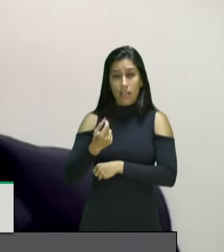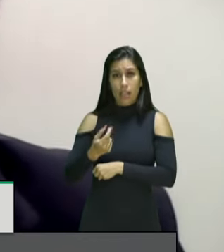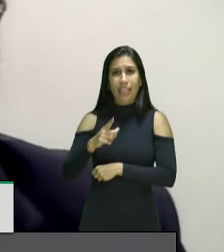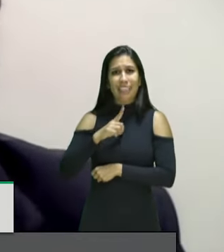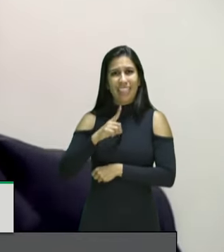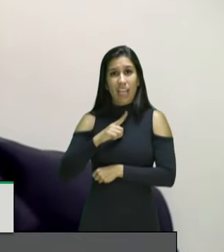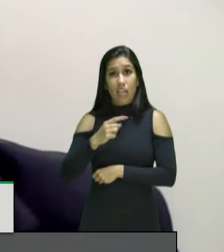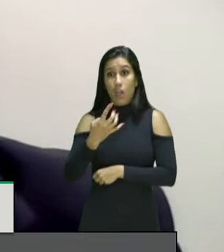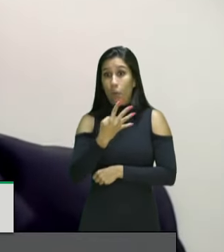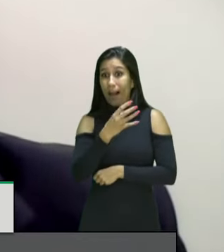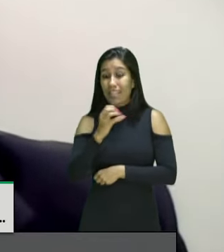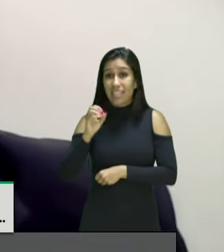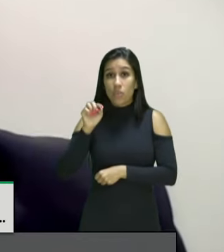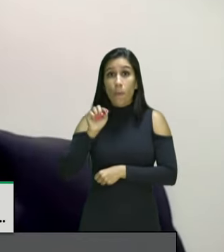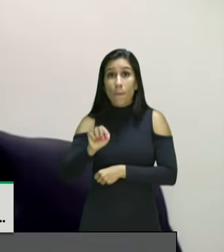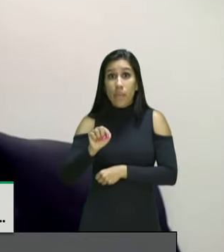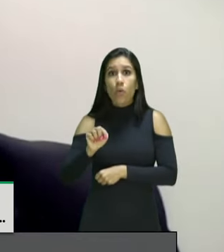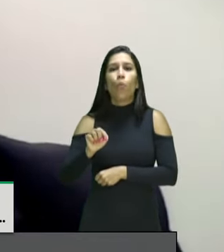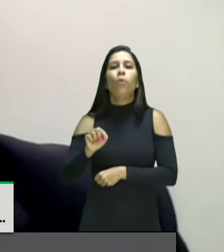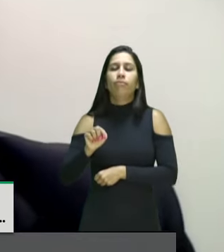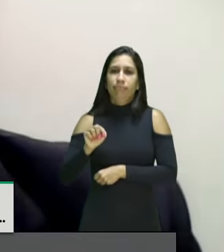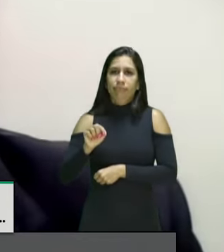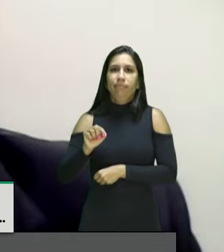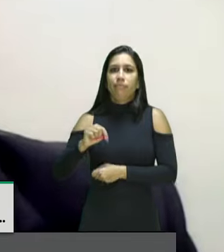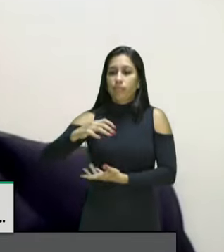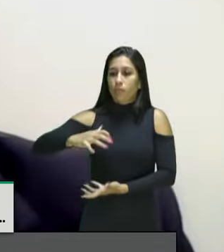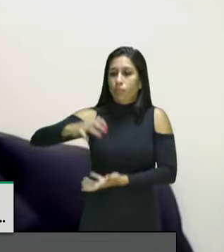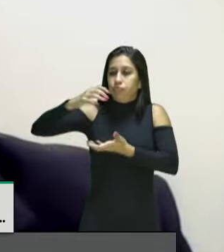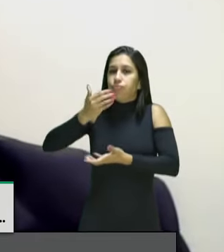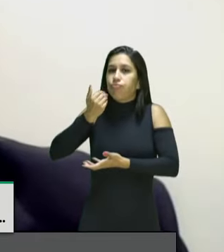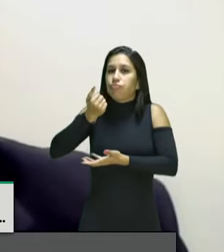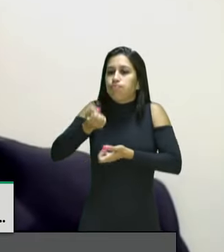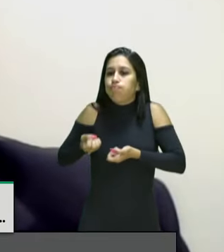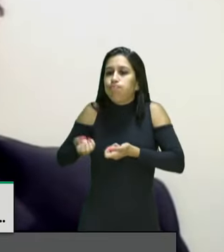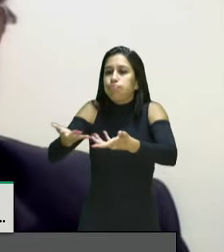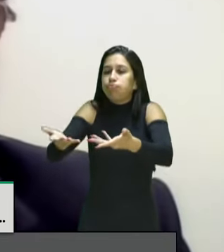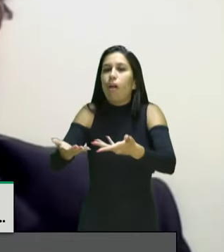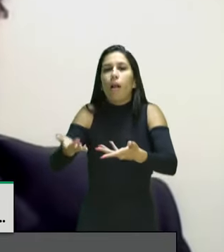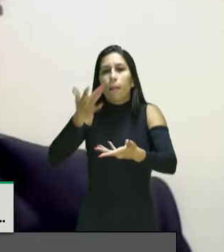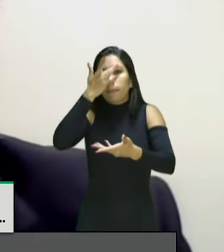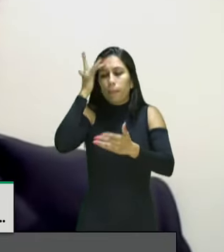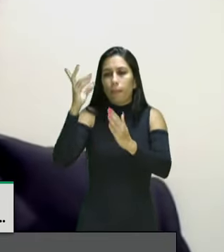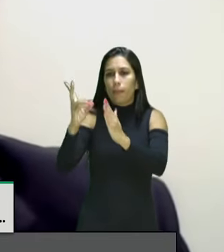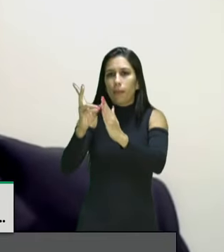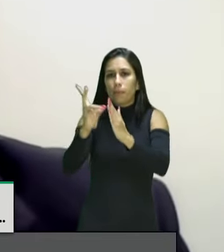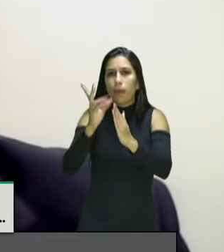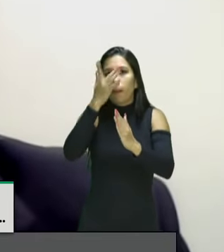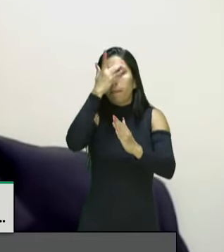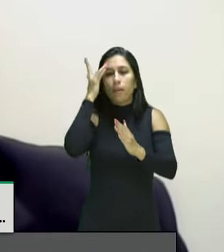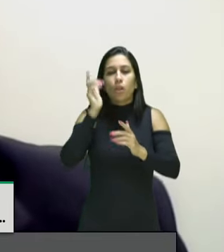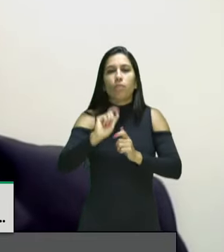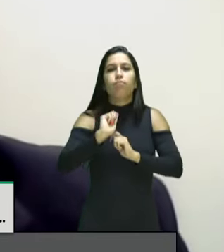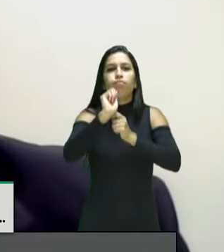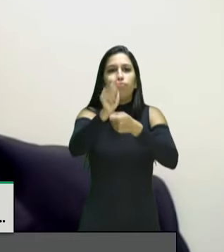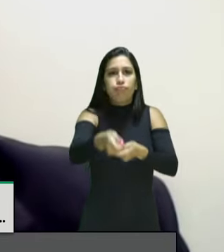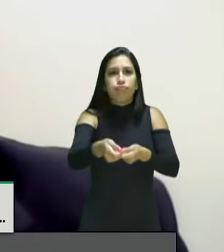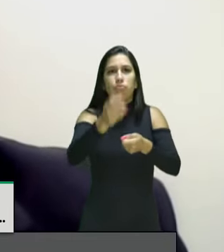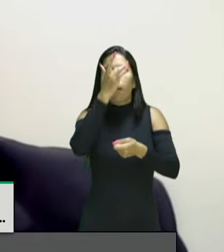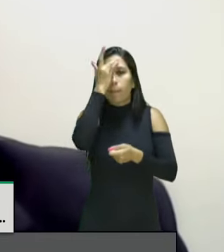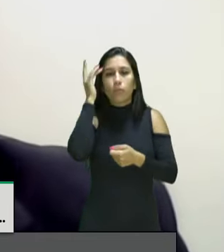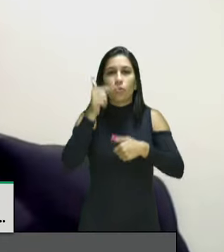cestas de alimentos para essas comunidades tradicionais, como indígenas, quilombolas, pescadores, artesanais e extrativistas,